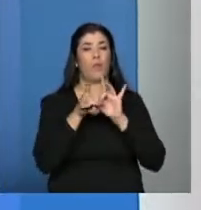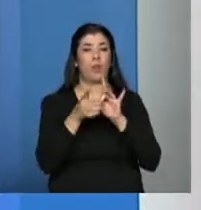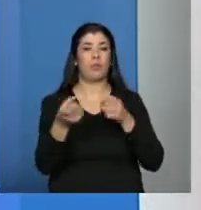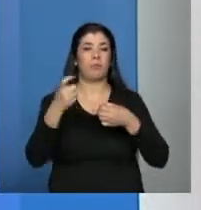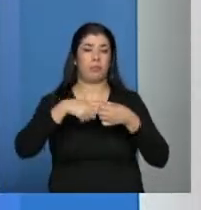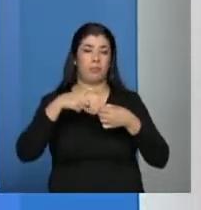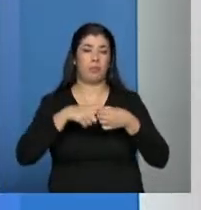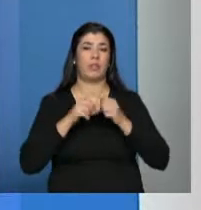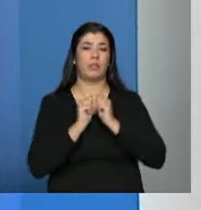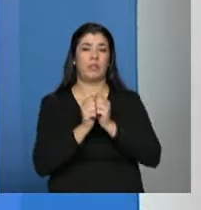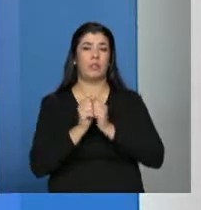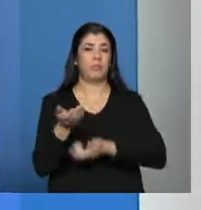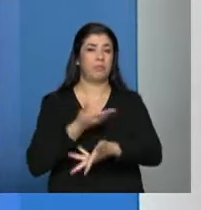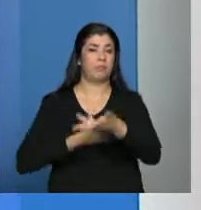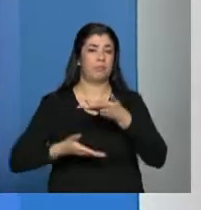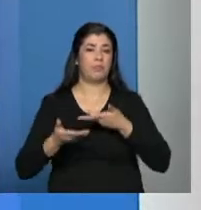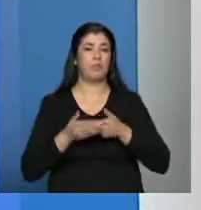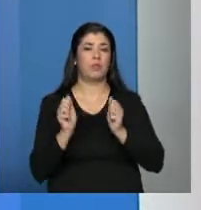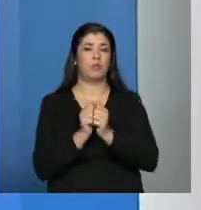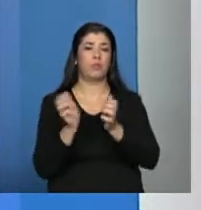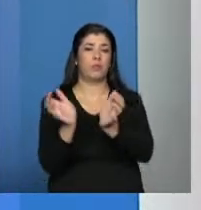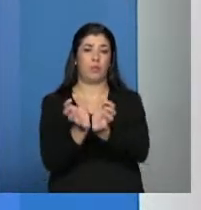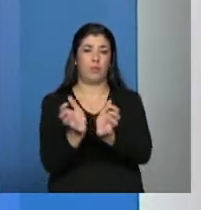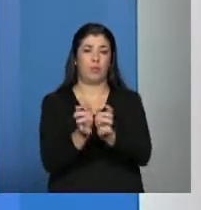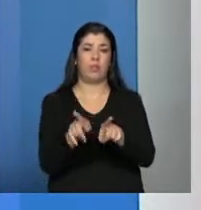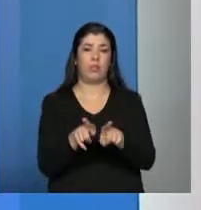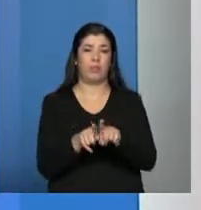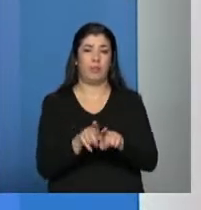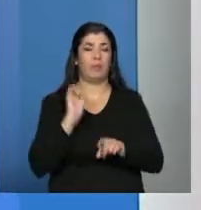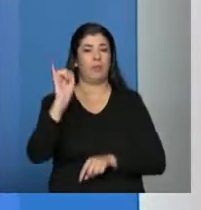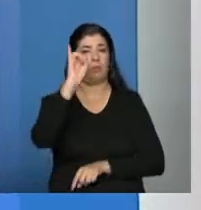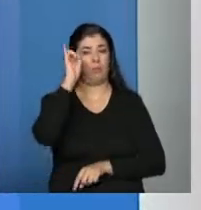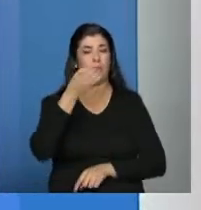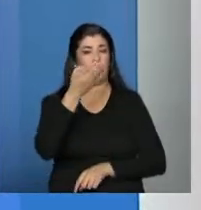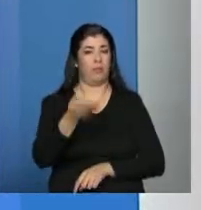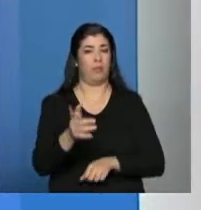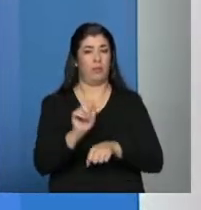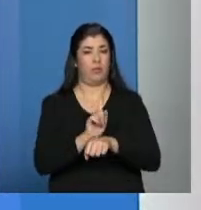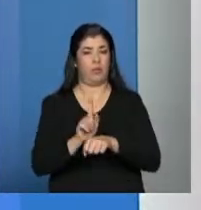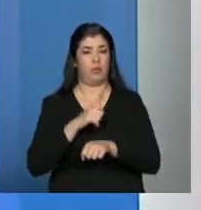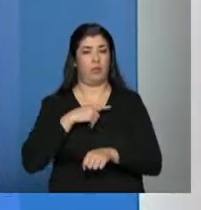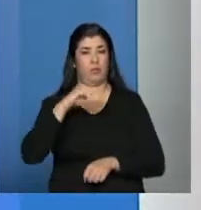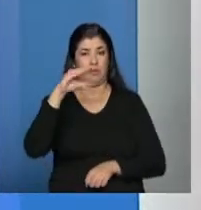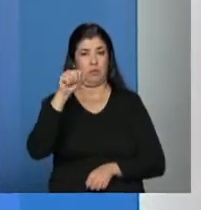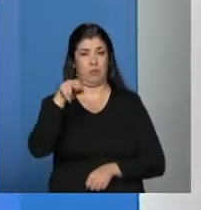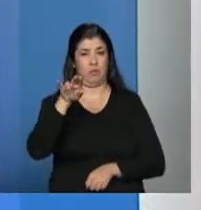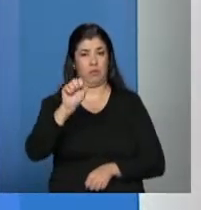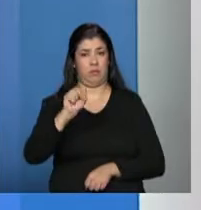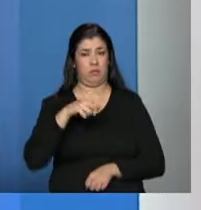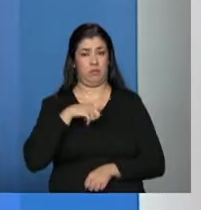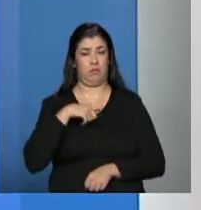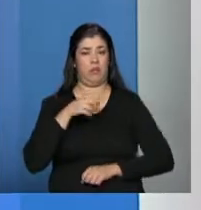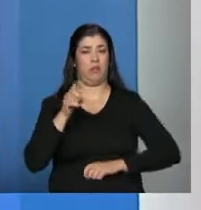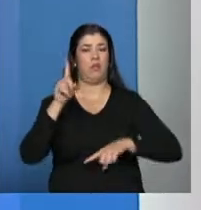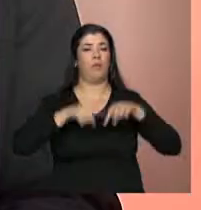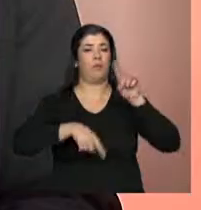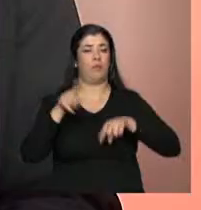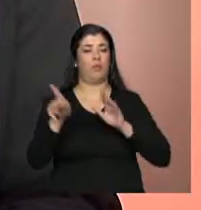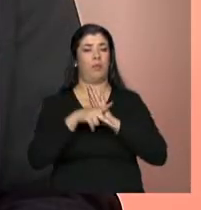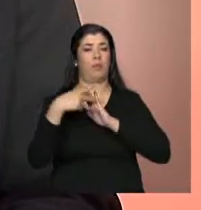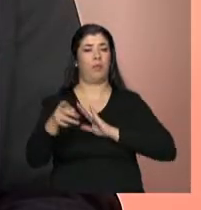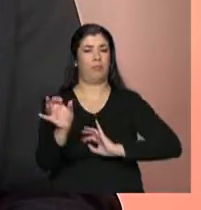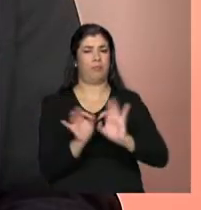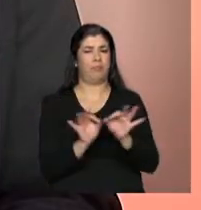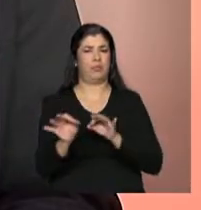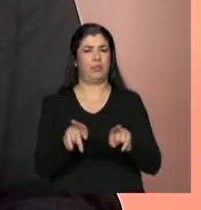e suas relações naquela comunidade. Então, para o gestor, o cadastro, além de ser um instrumento de planejamento, é